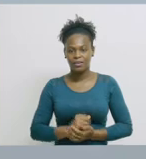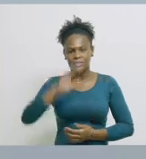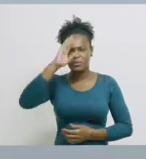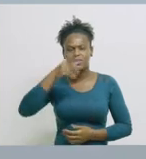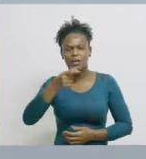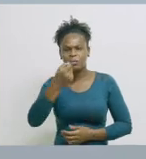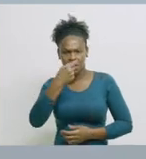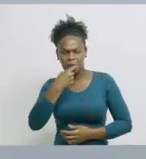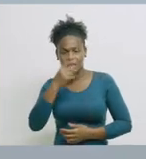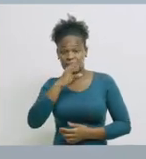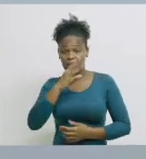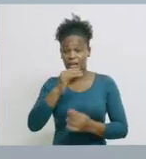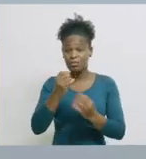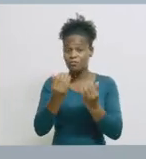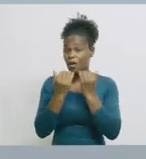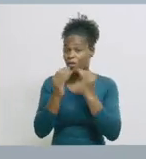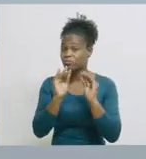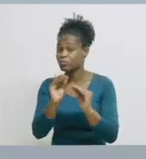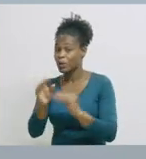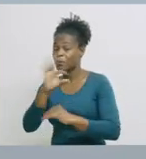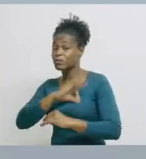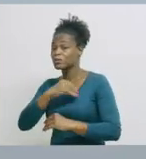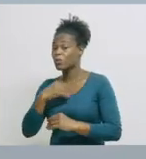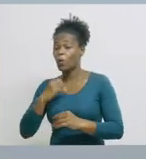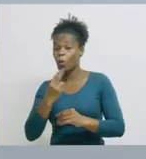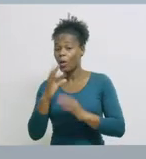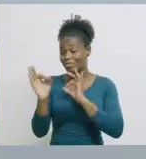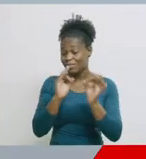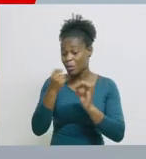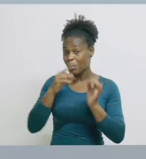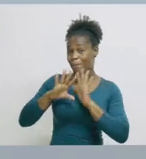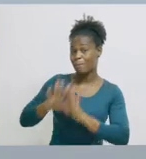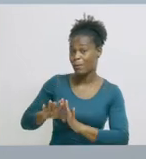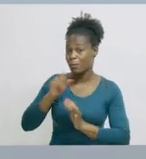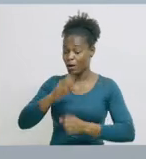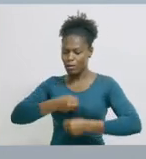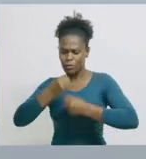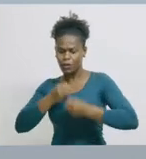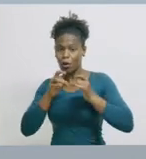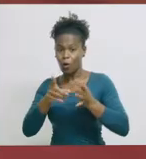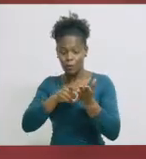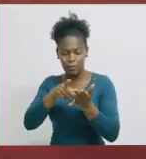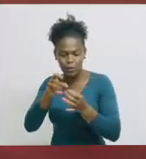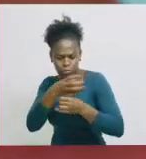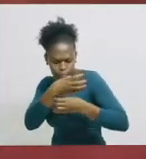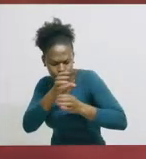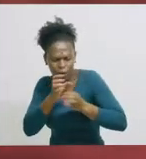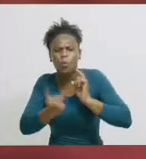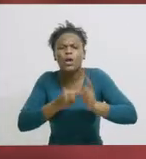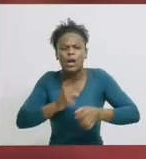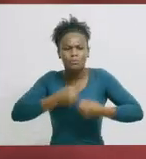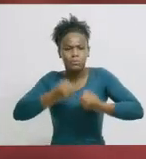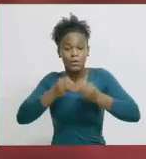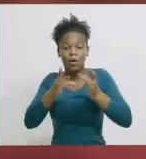Sabe que tomar medicamentos sem indicação de profissionais de saúde ou interromper um tratamento pode levar à resistência antimicrobiana? O que é resistência